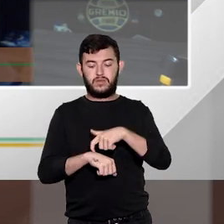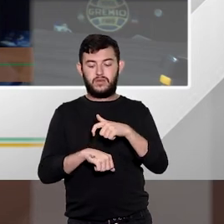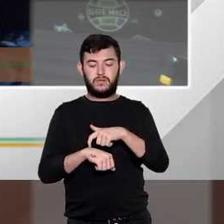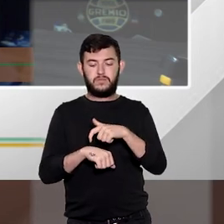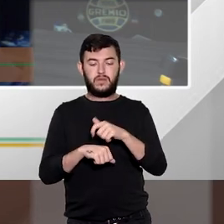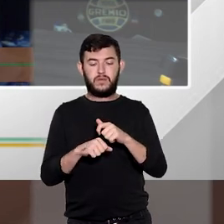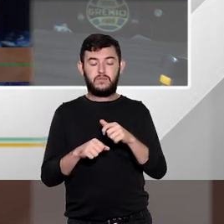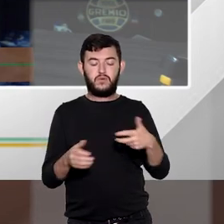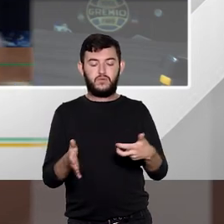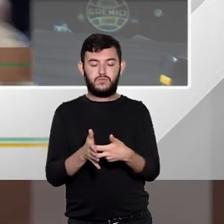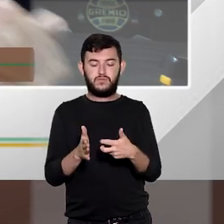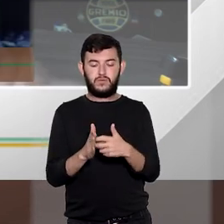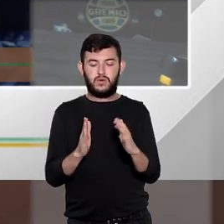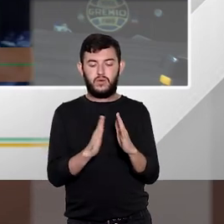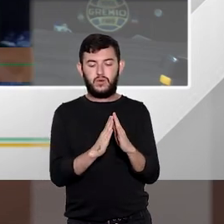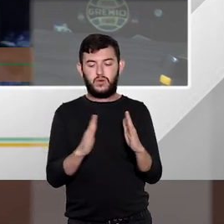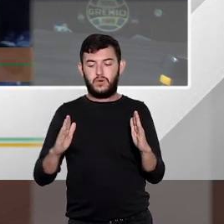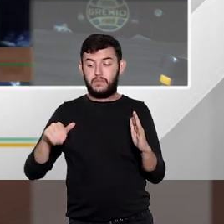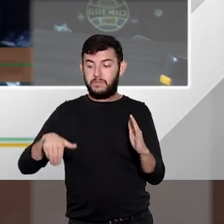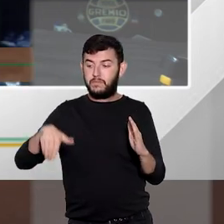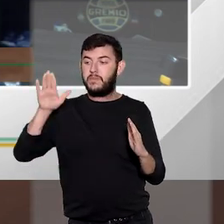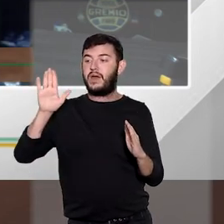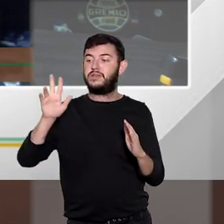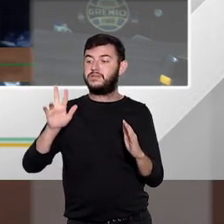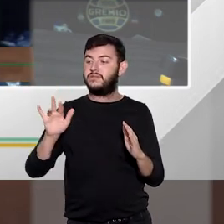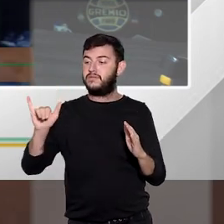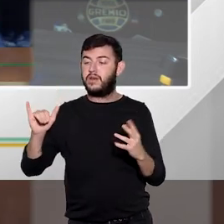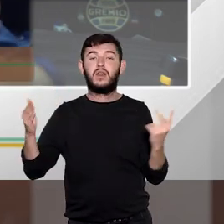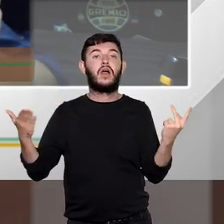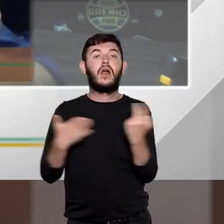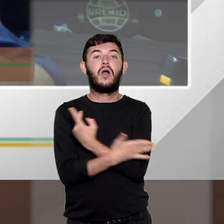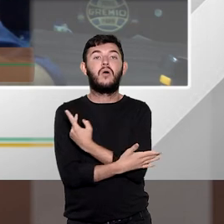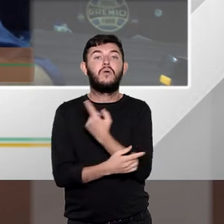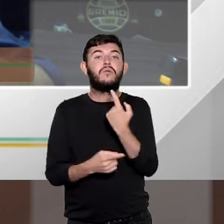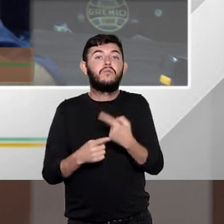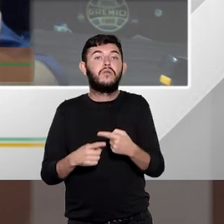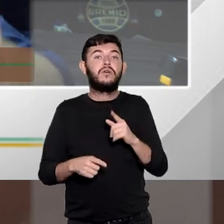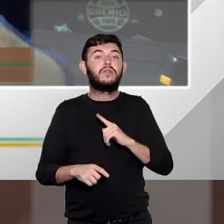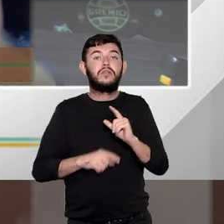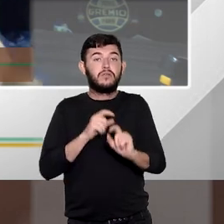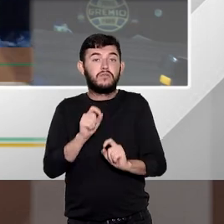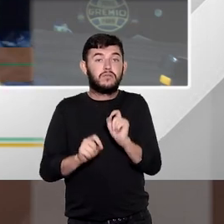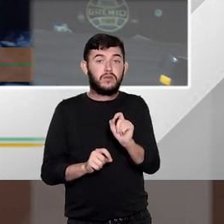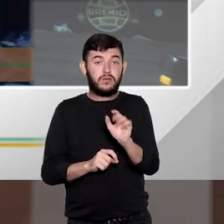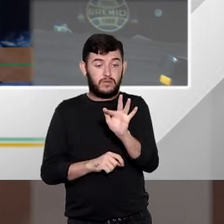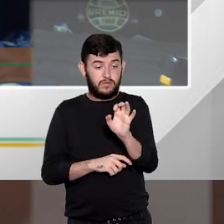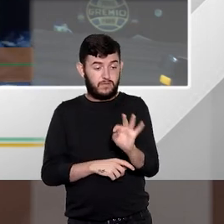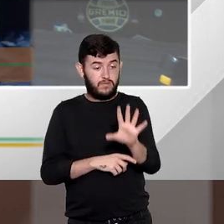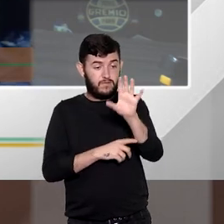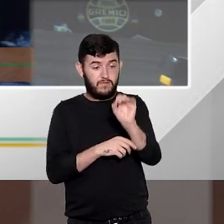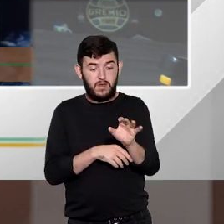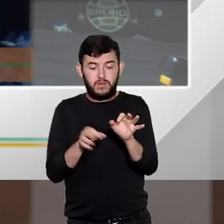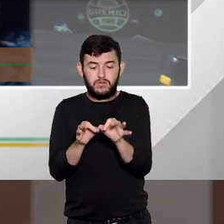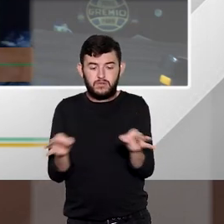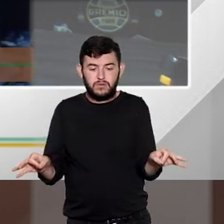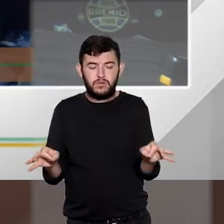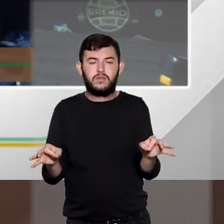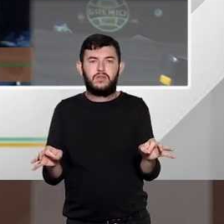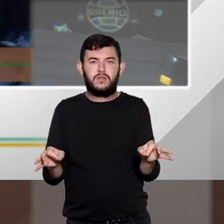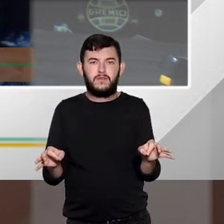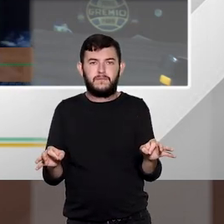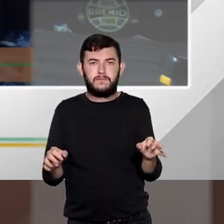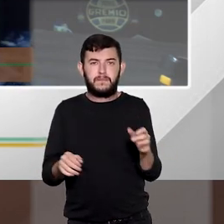vai incidir porque ela é objetiva ela incide com pelo simples fato de o